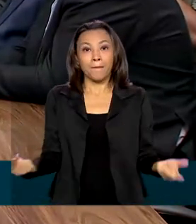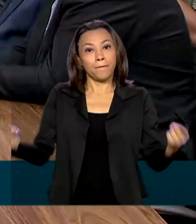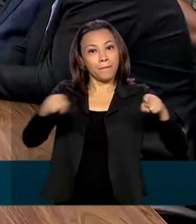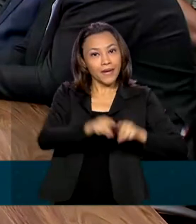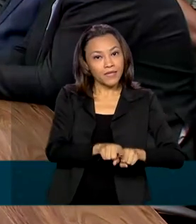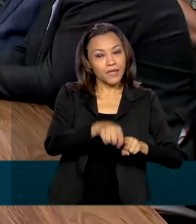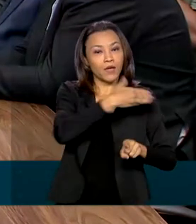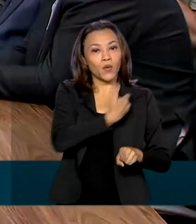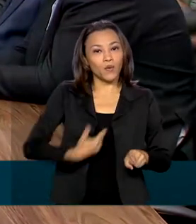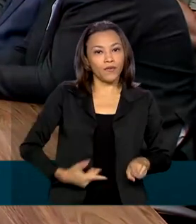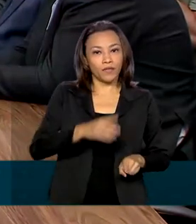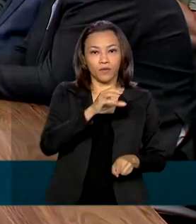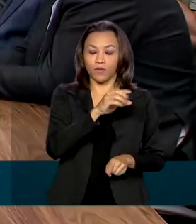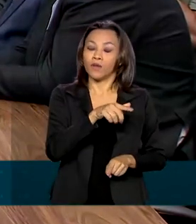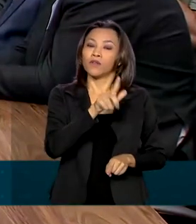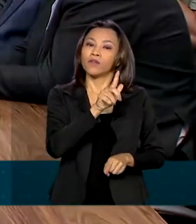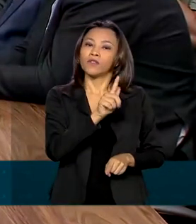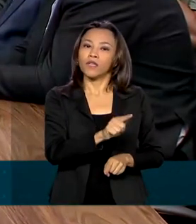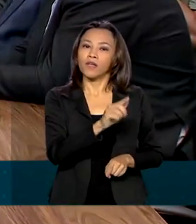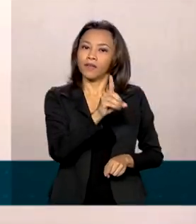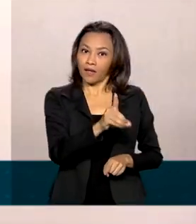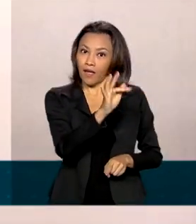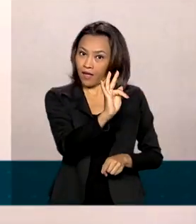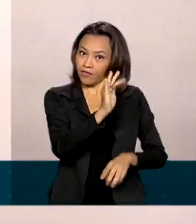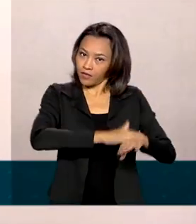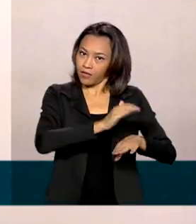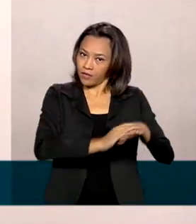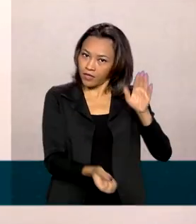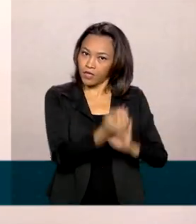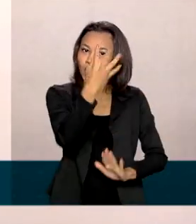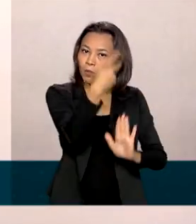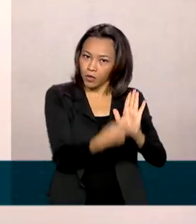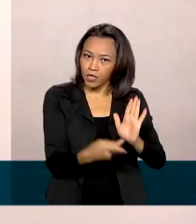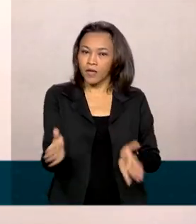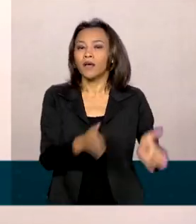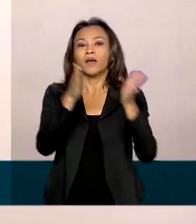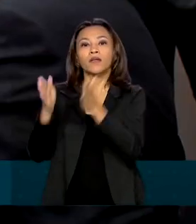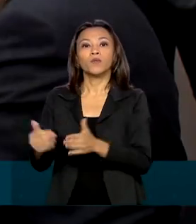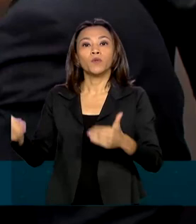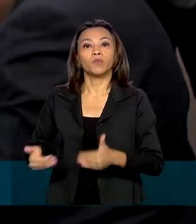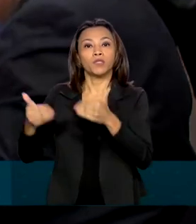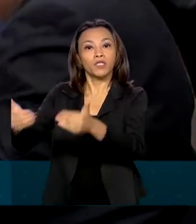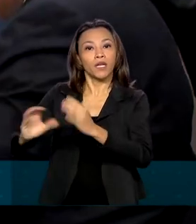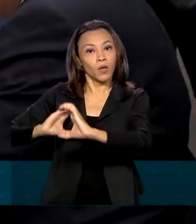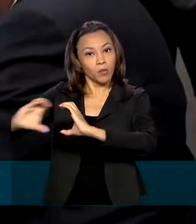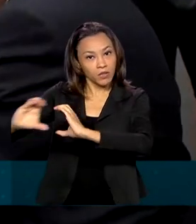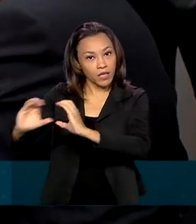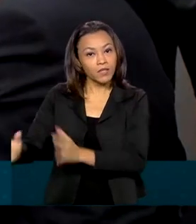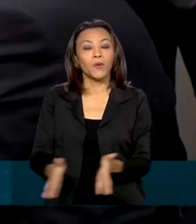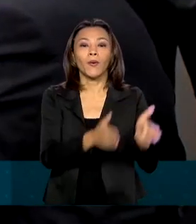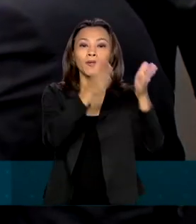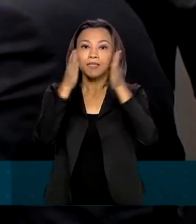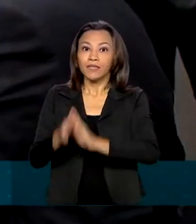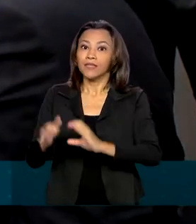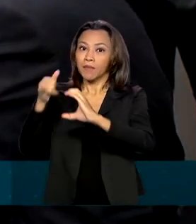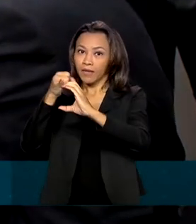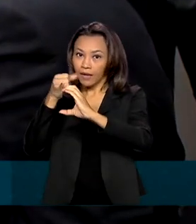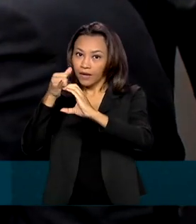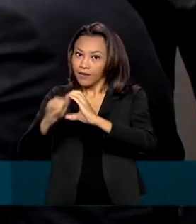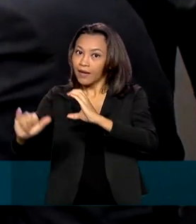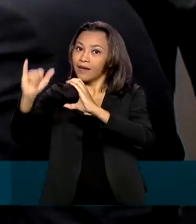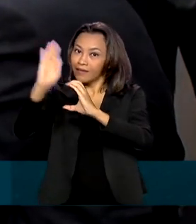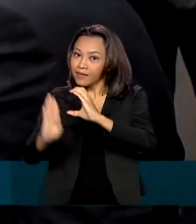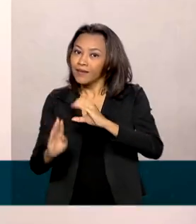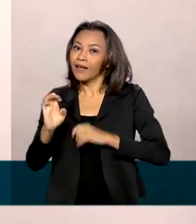governo do Distrito Federal, autor do projeto, o Ministério das Comunicações e a empresa Brasil de Comunicação,